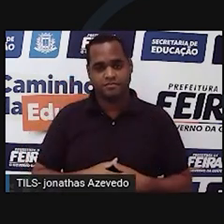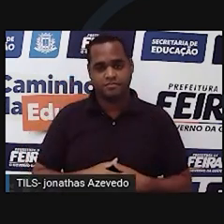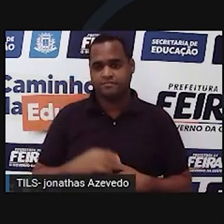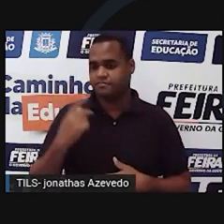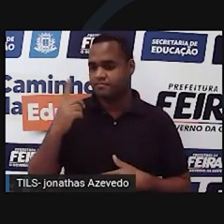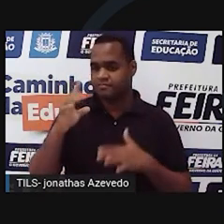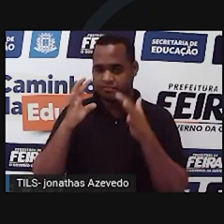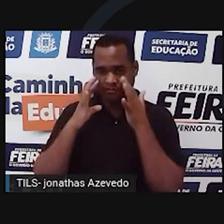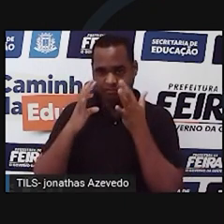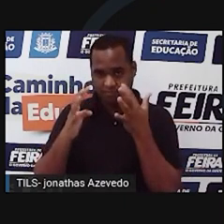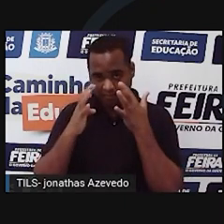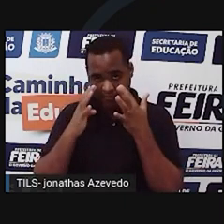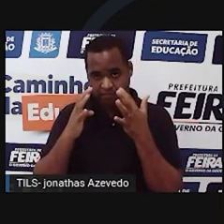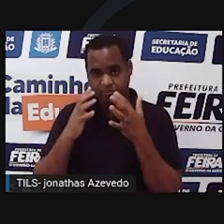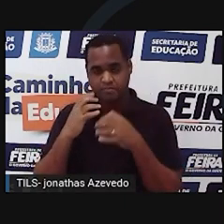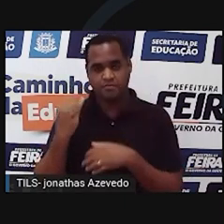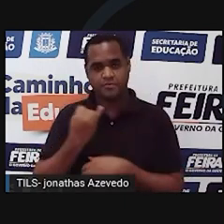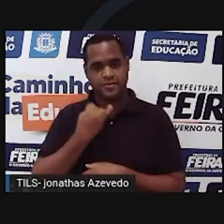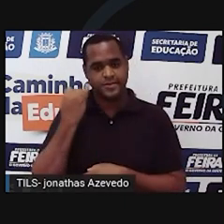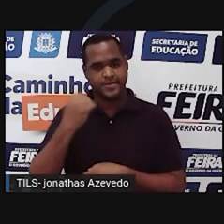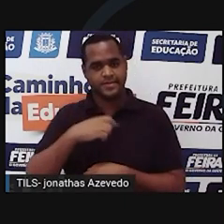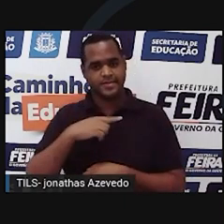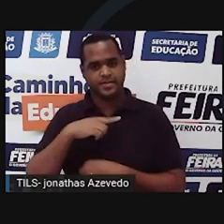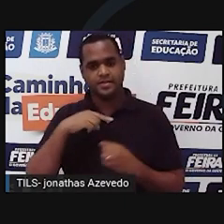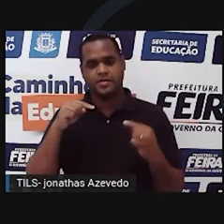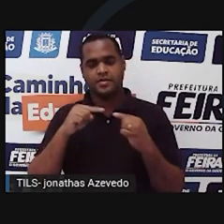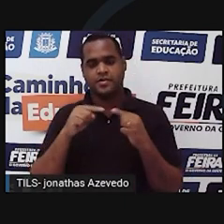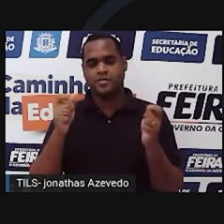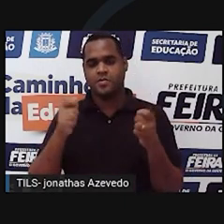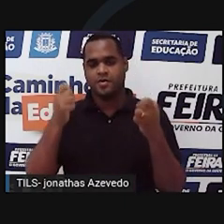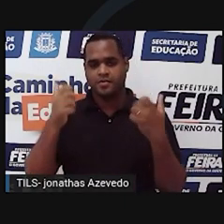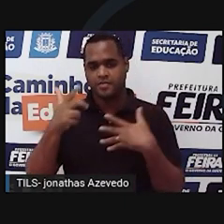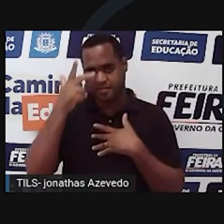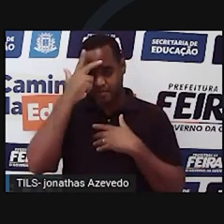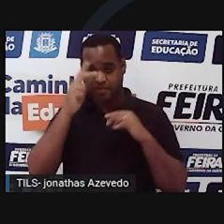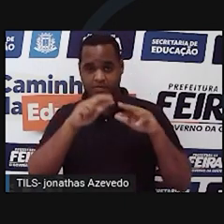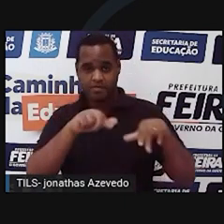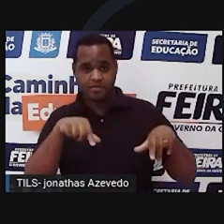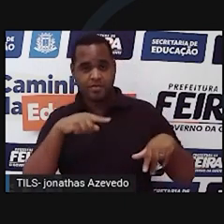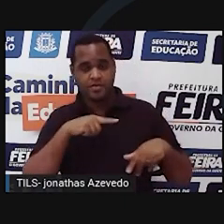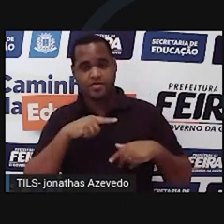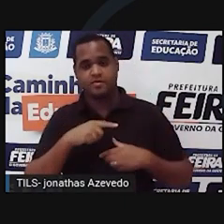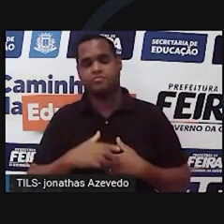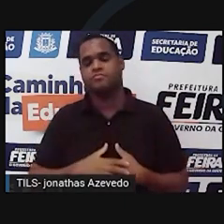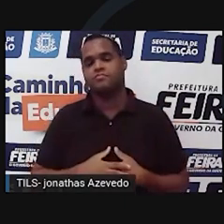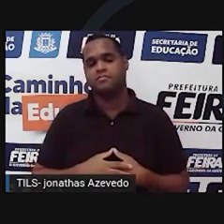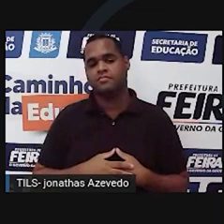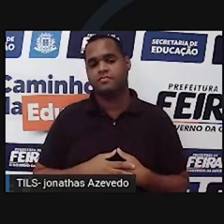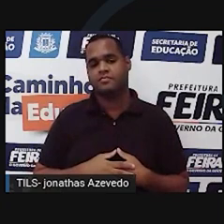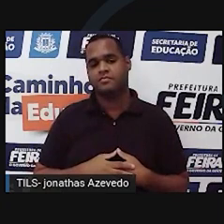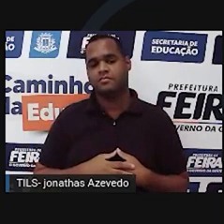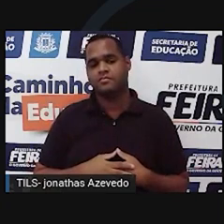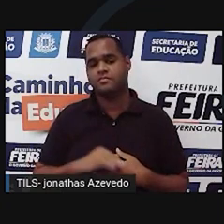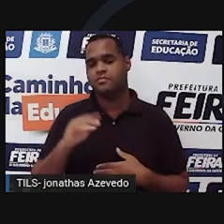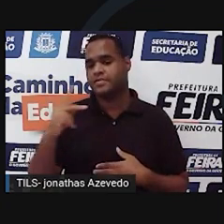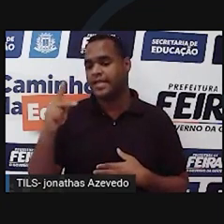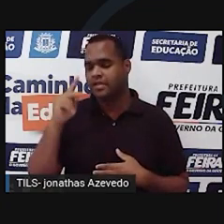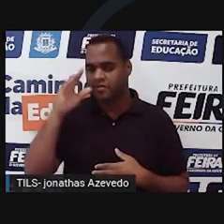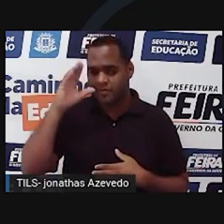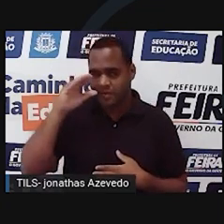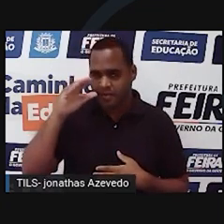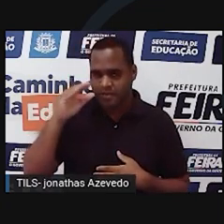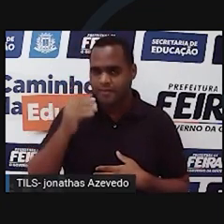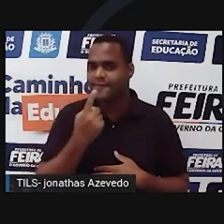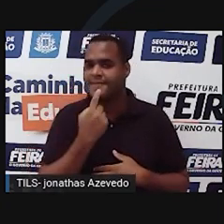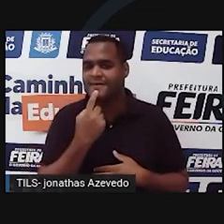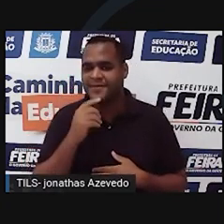atenciosas e fazem de tudo para proteger os interesses das pessoas que as rodeiam. No entanto, por serem curiosas, também são